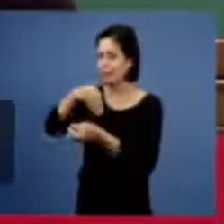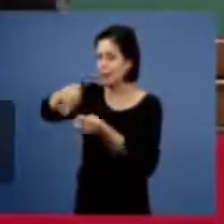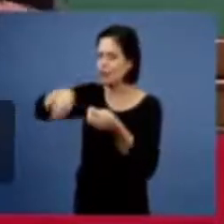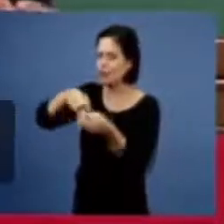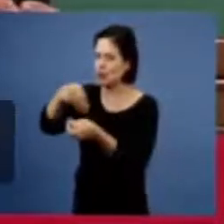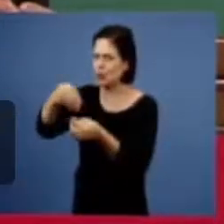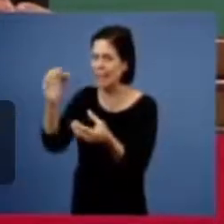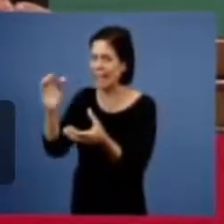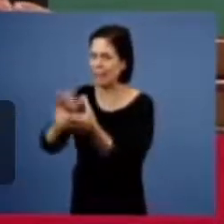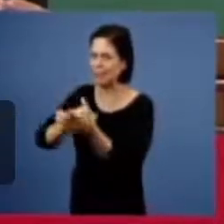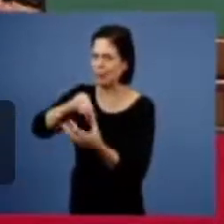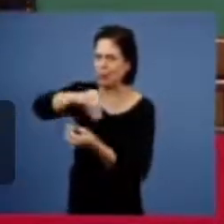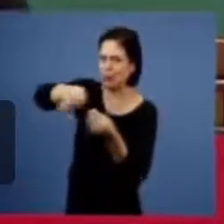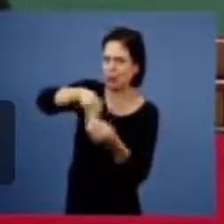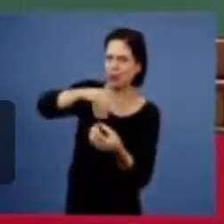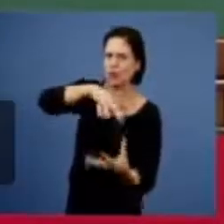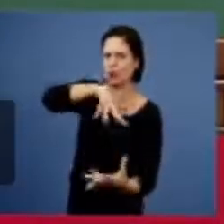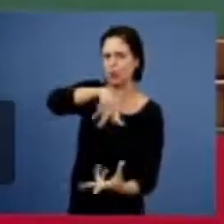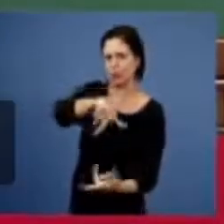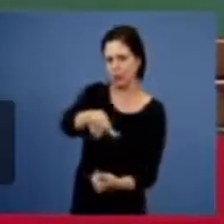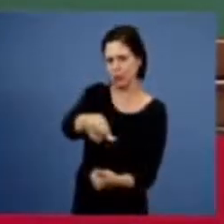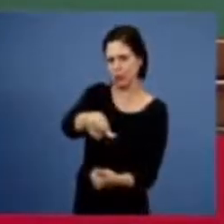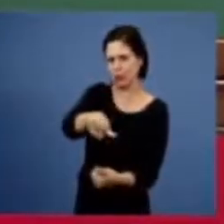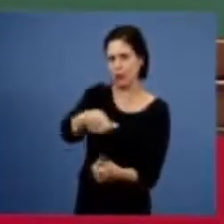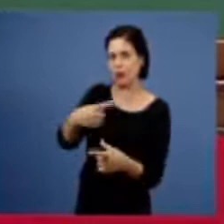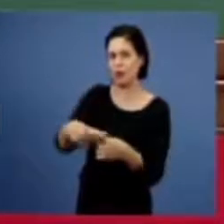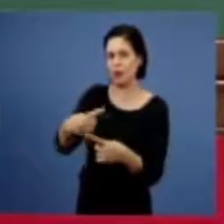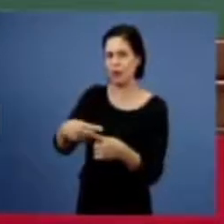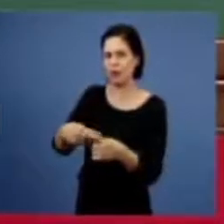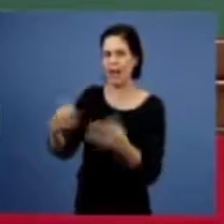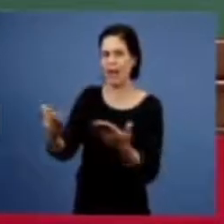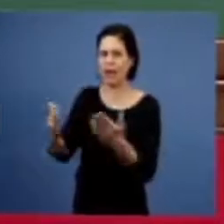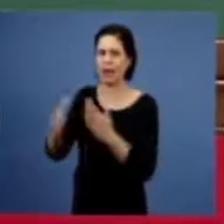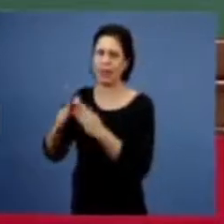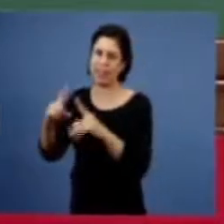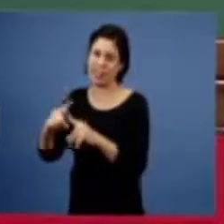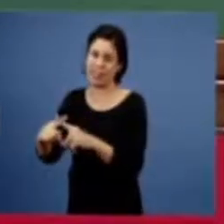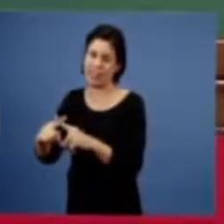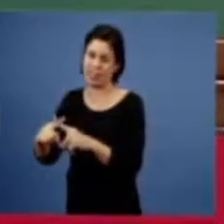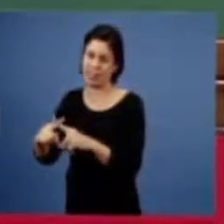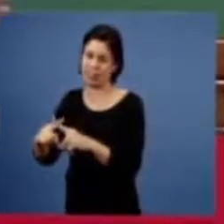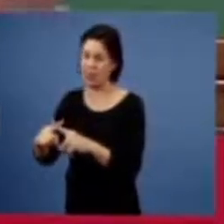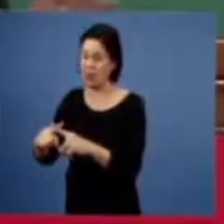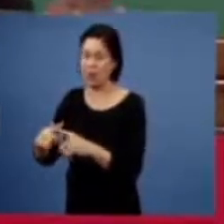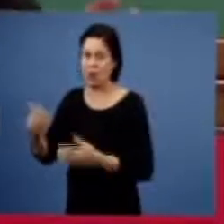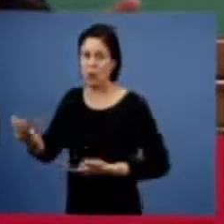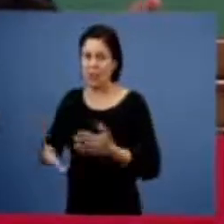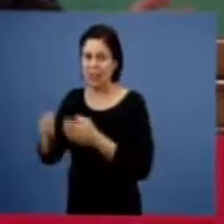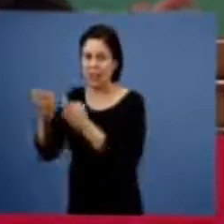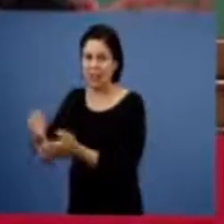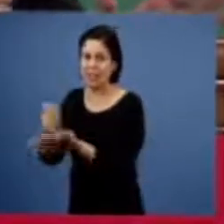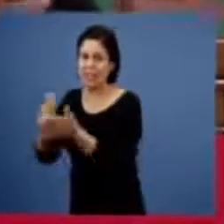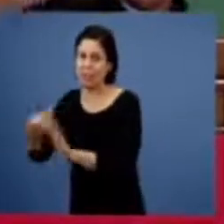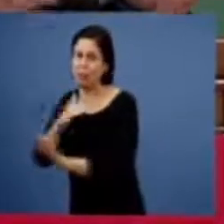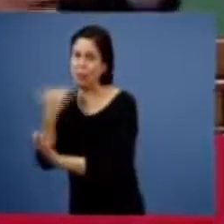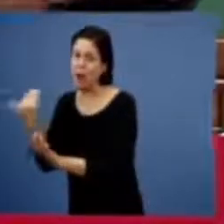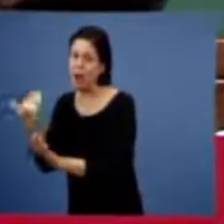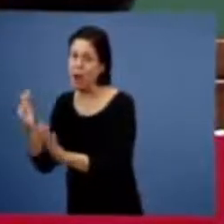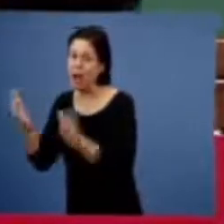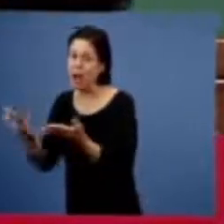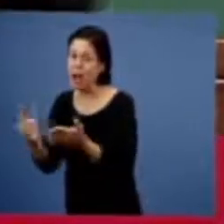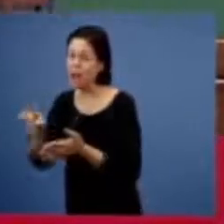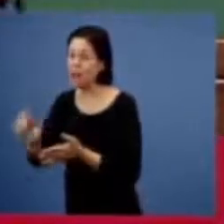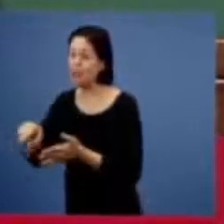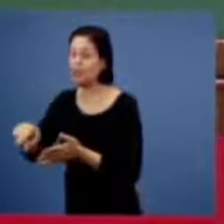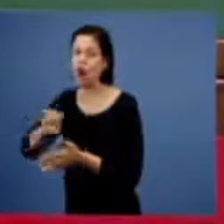introduz todo joio porque ela não precisava mais do trigo o trigo morreu ficou para lá ela agora vai usar só joio